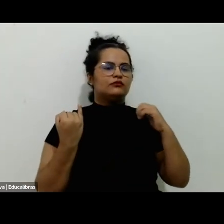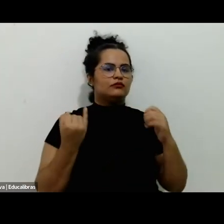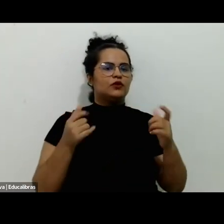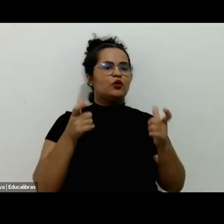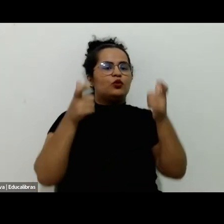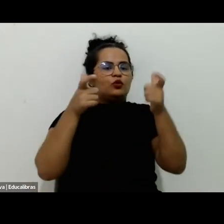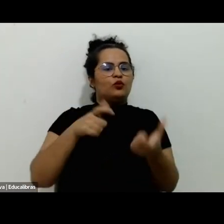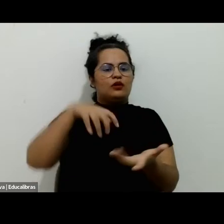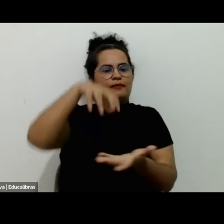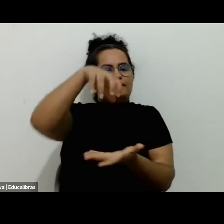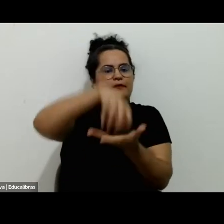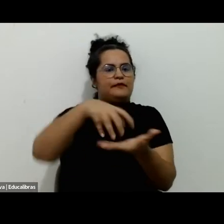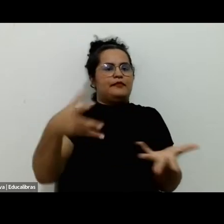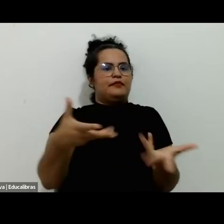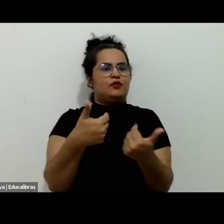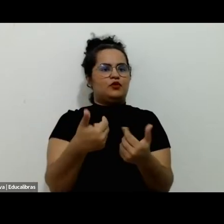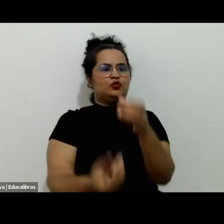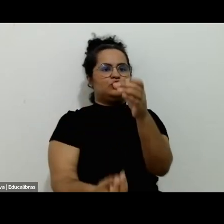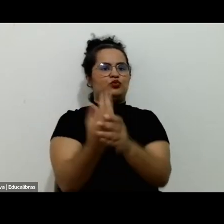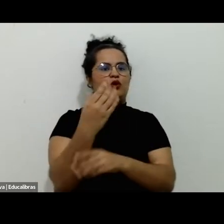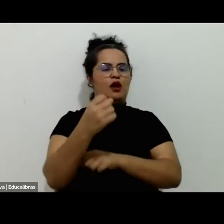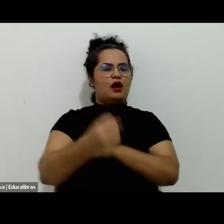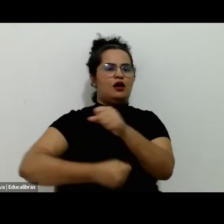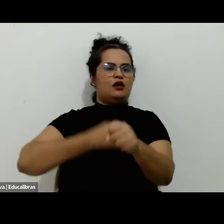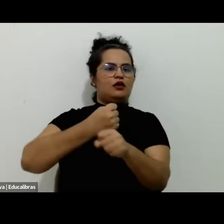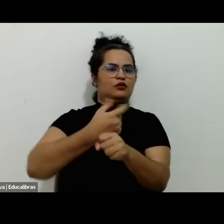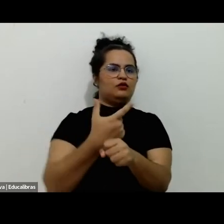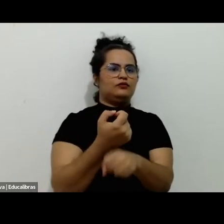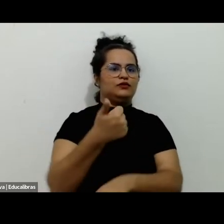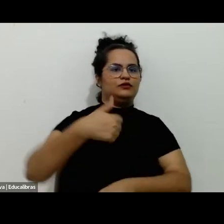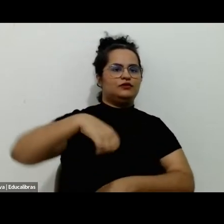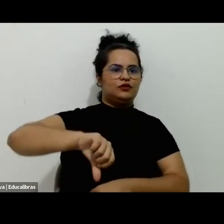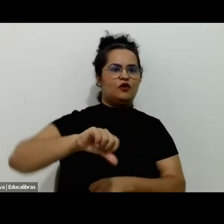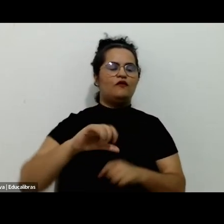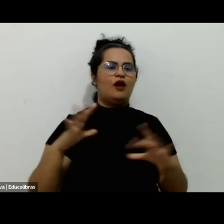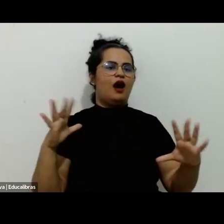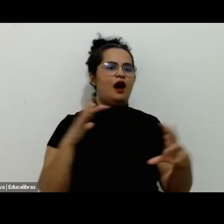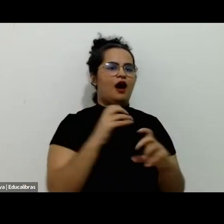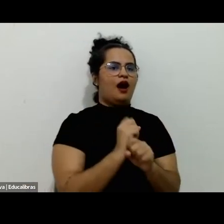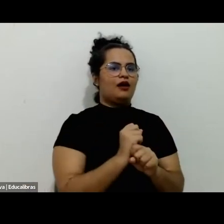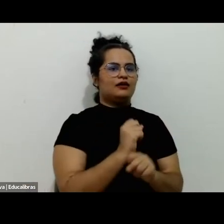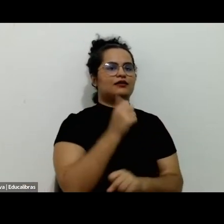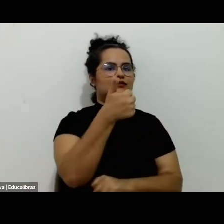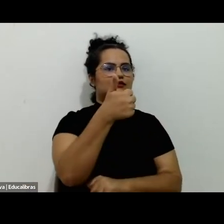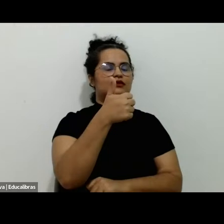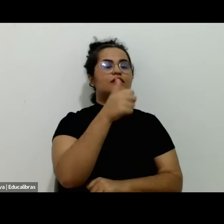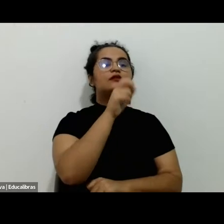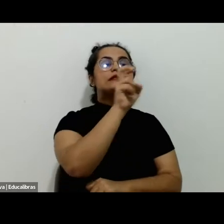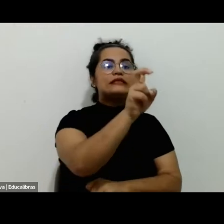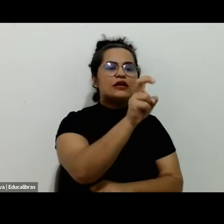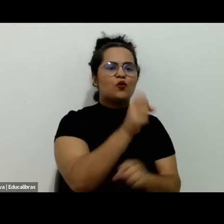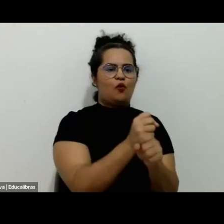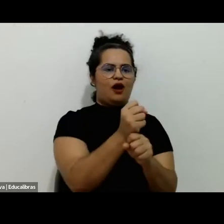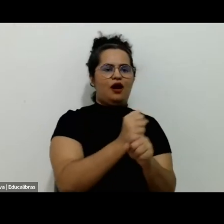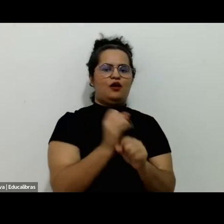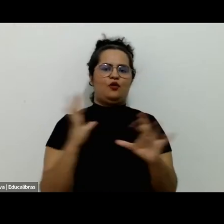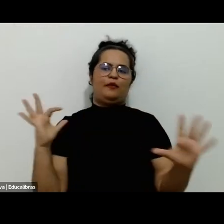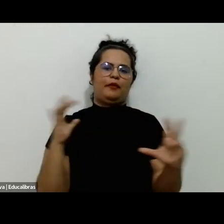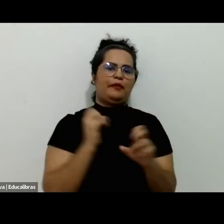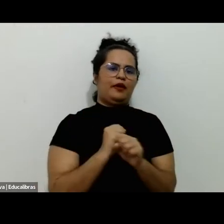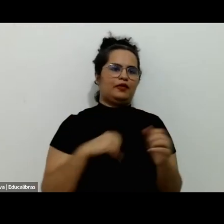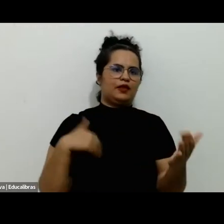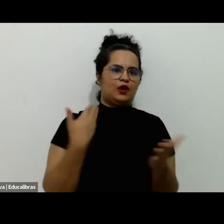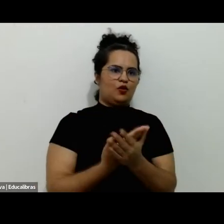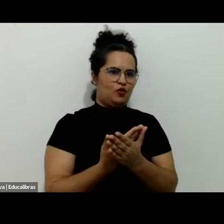nasceu no ano seguinte, em 2019. Estamos, portanto, há cinco anos trabalhando aqui na nossa unidade. Eu queria